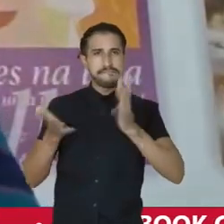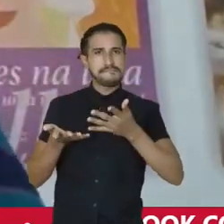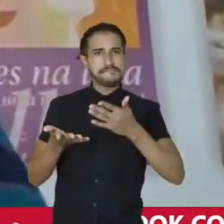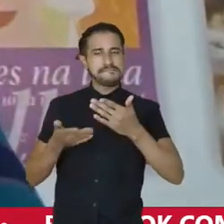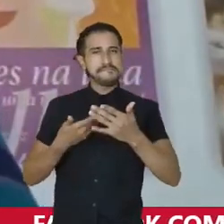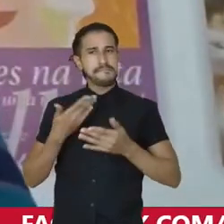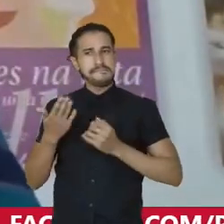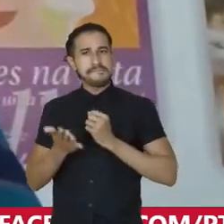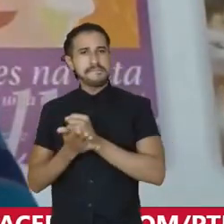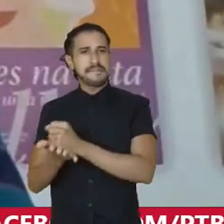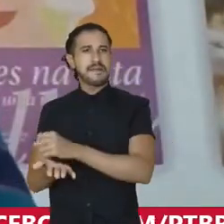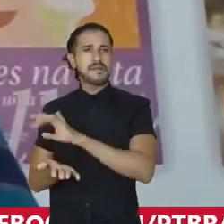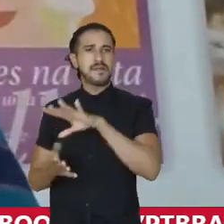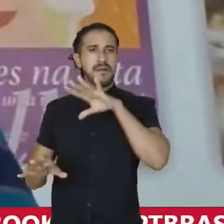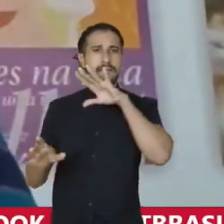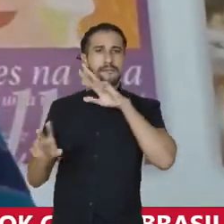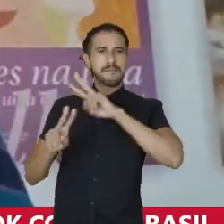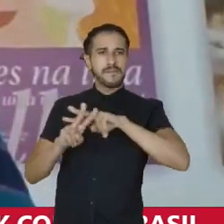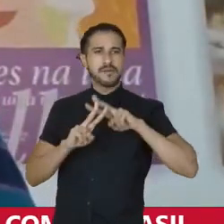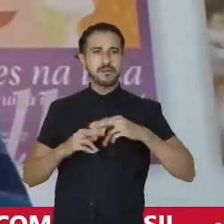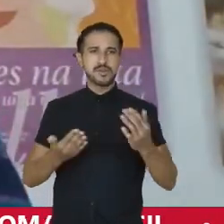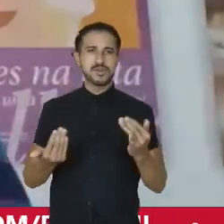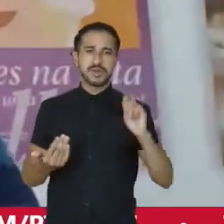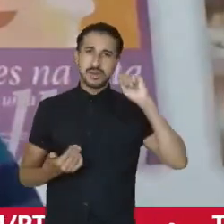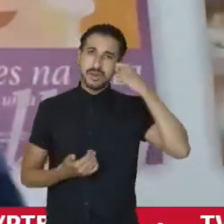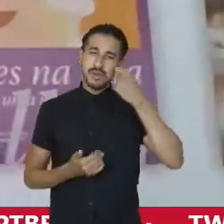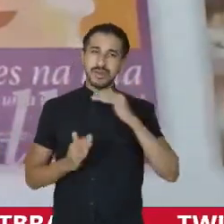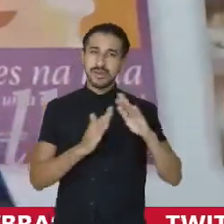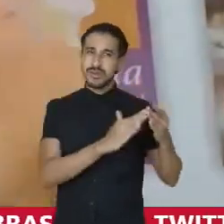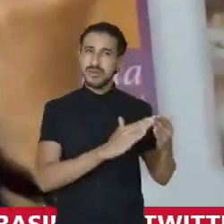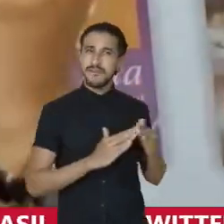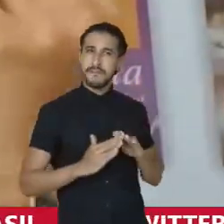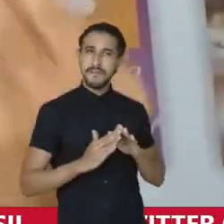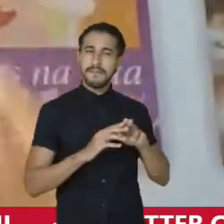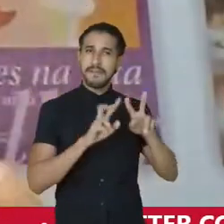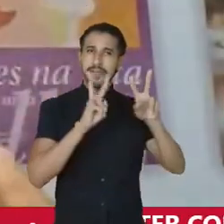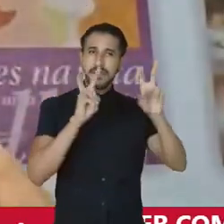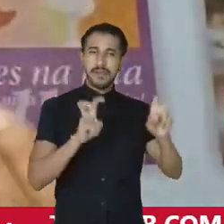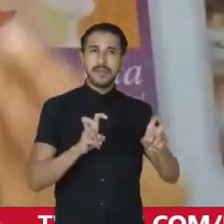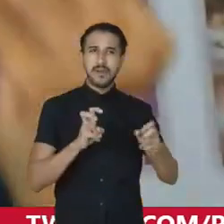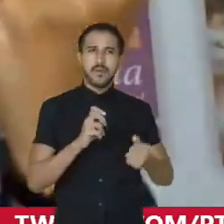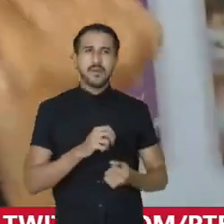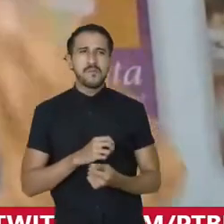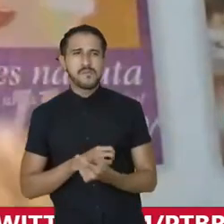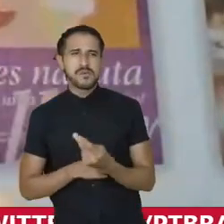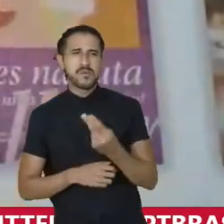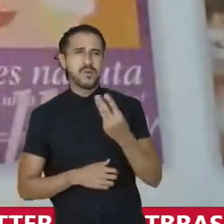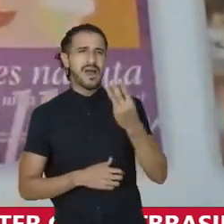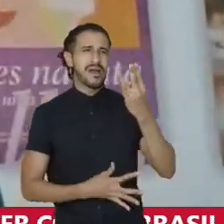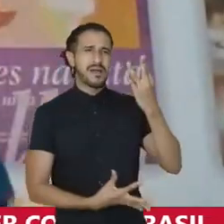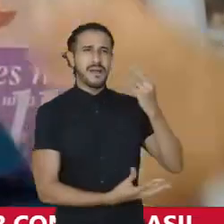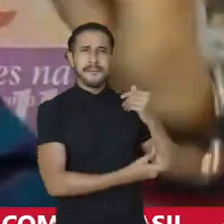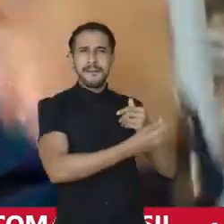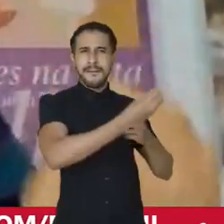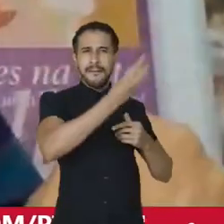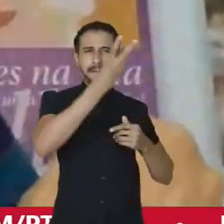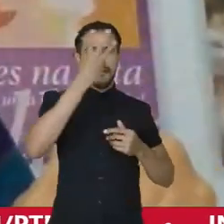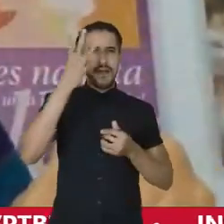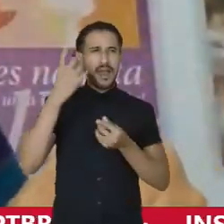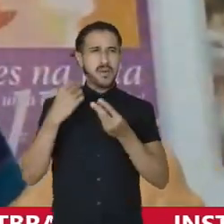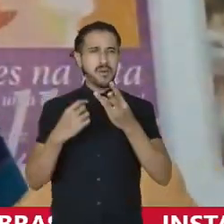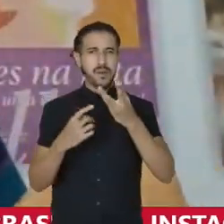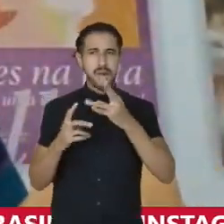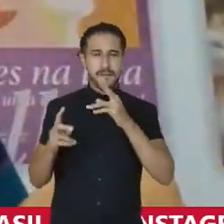serviço apenas de prender a nossa juventude negra e periférica. E choveu de casos de